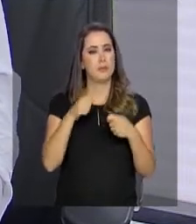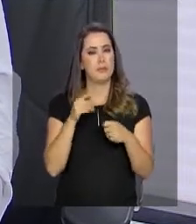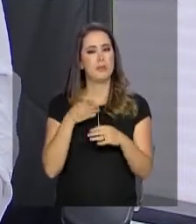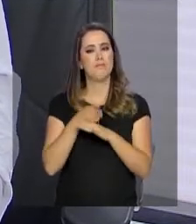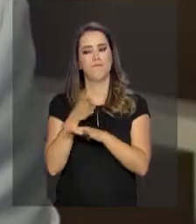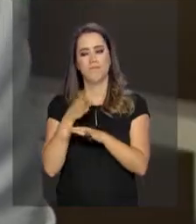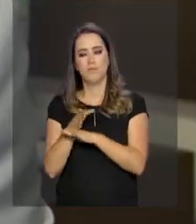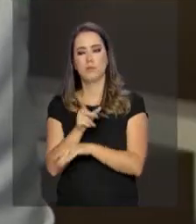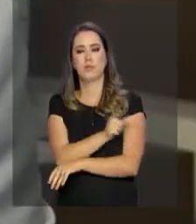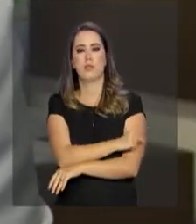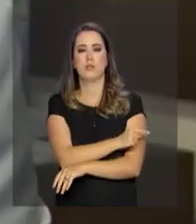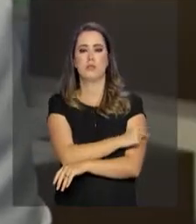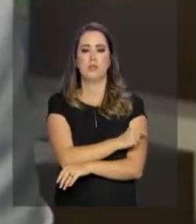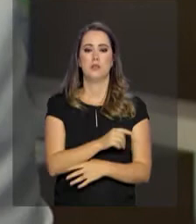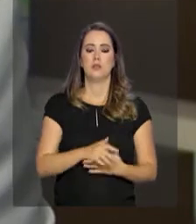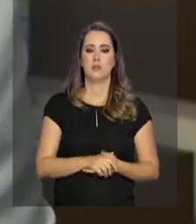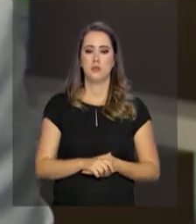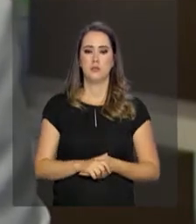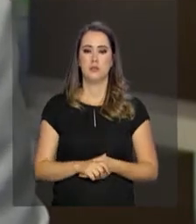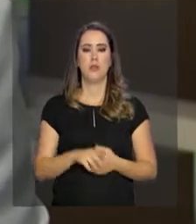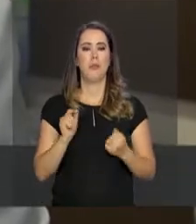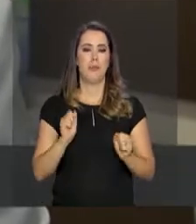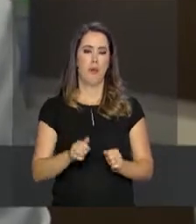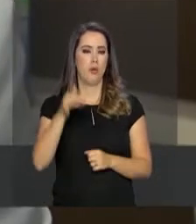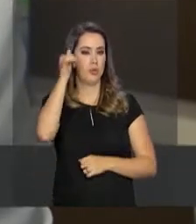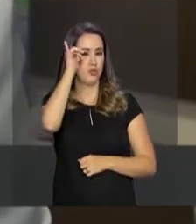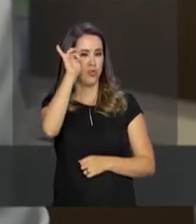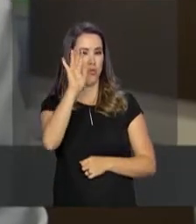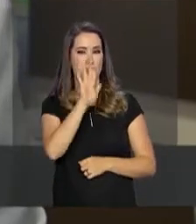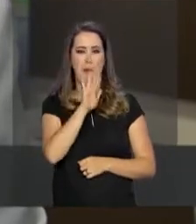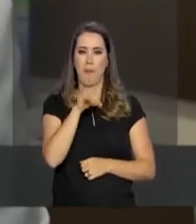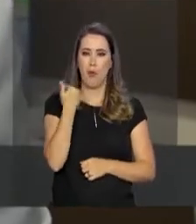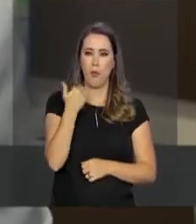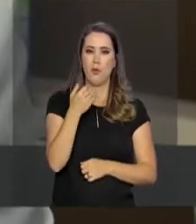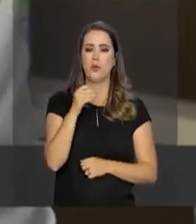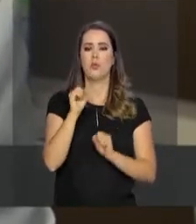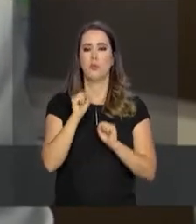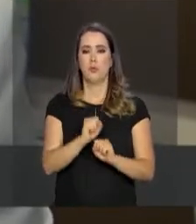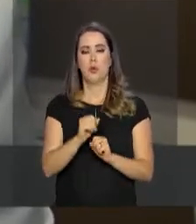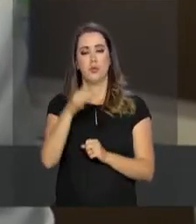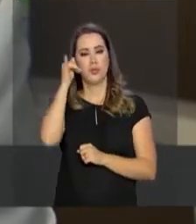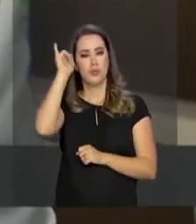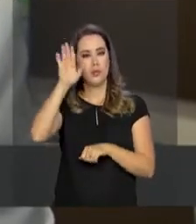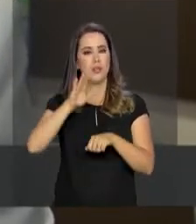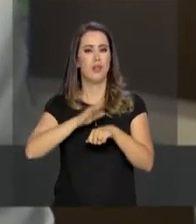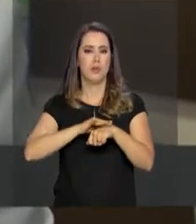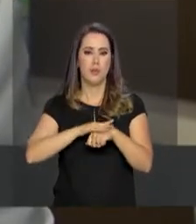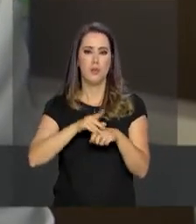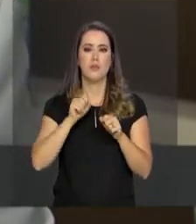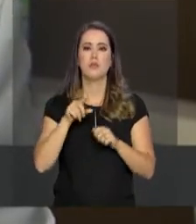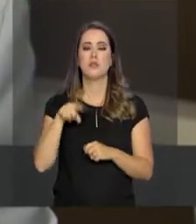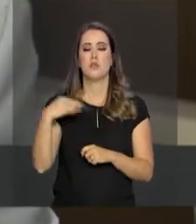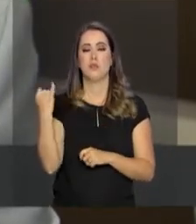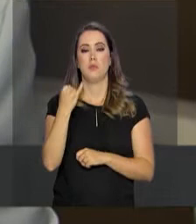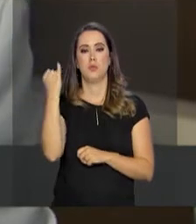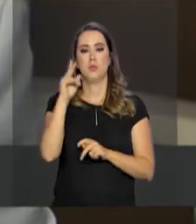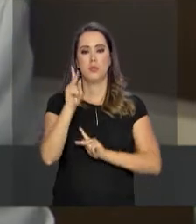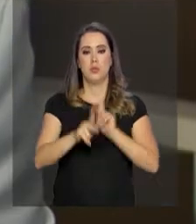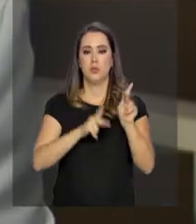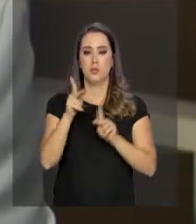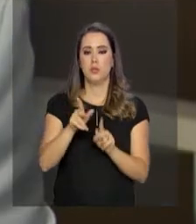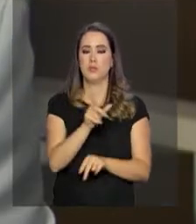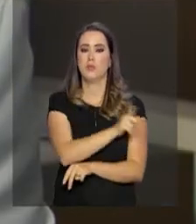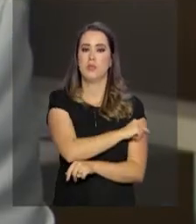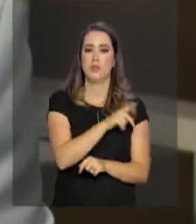que ficar alerta. A gente pode poupar mortes, pode poupar sequelas e é importante que toda a população vacine-se, não só pela